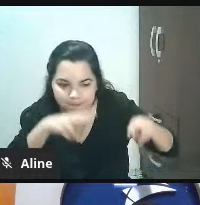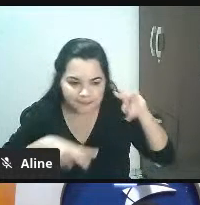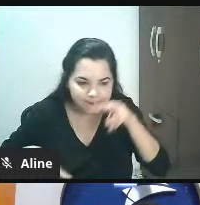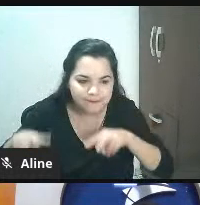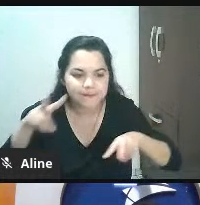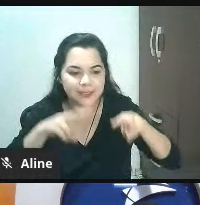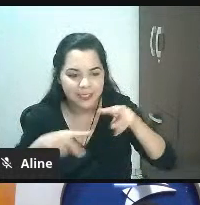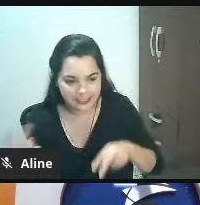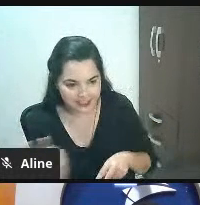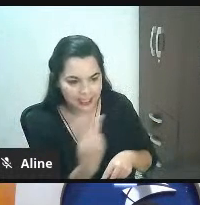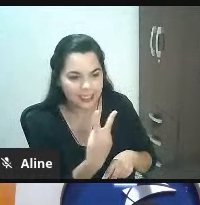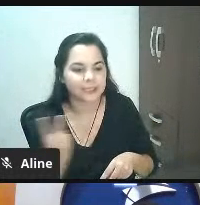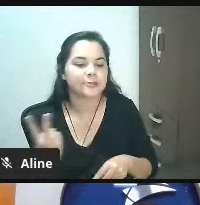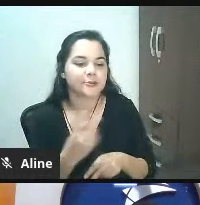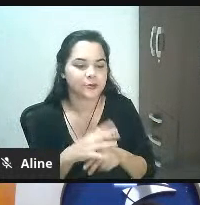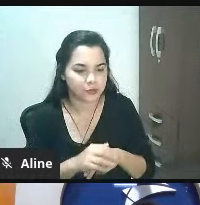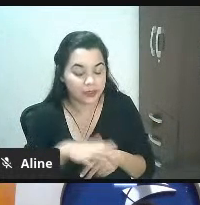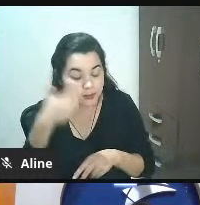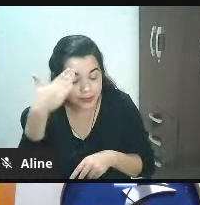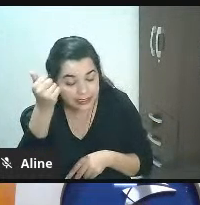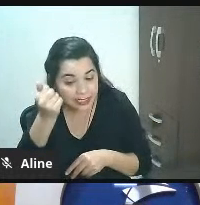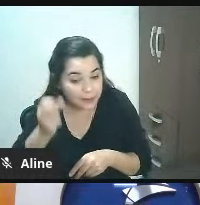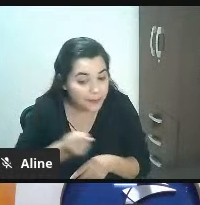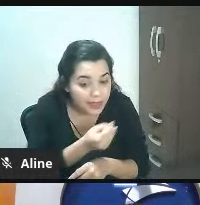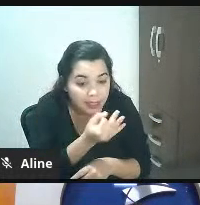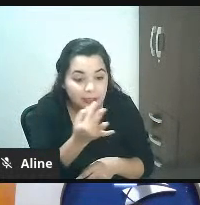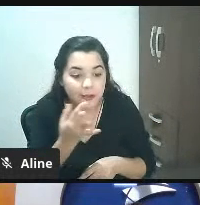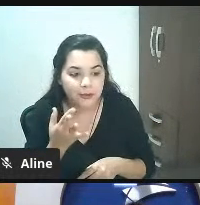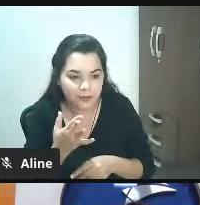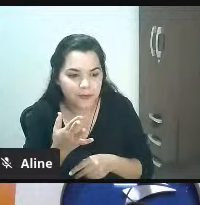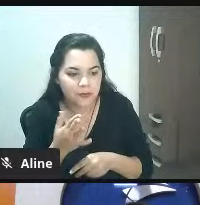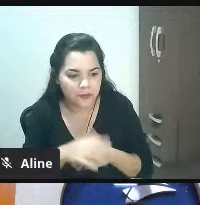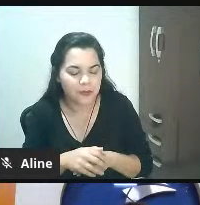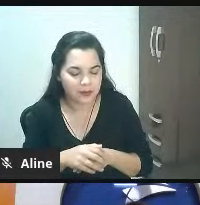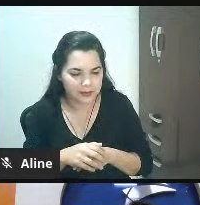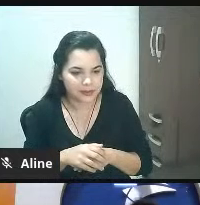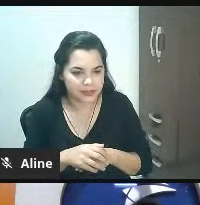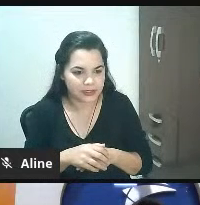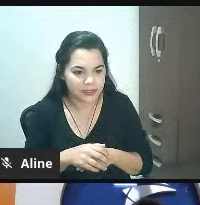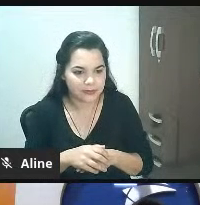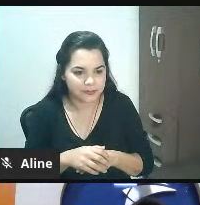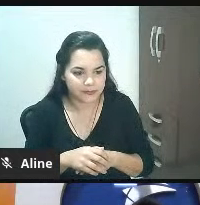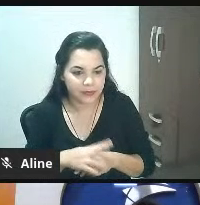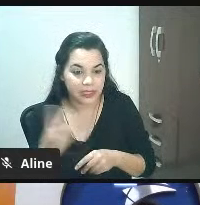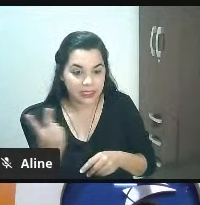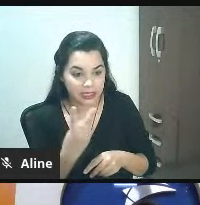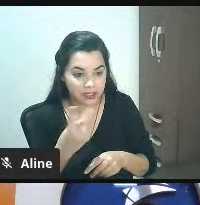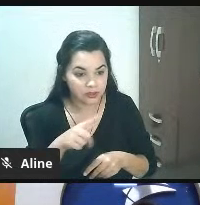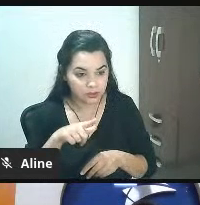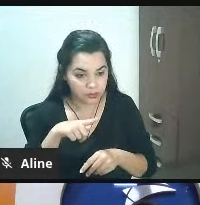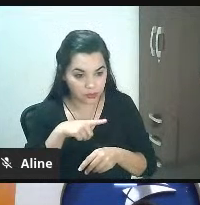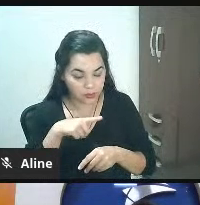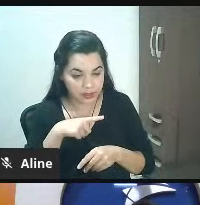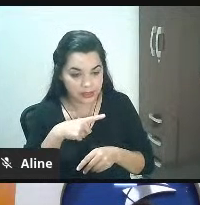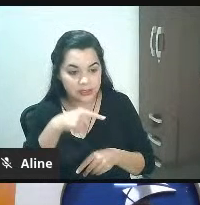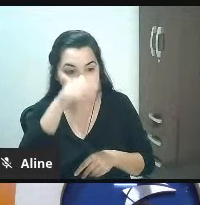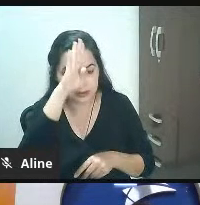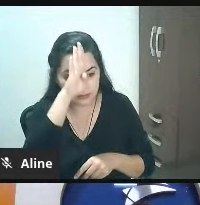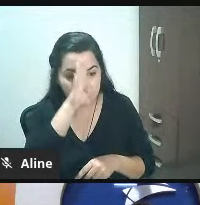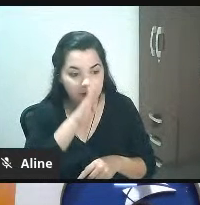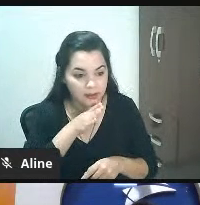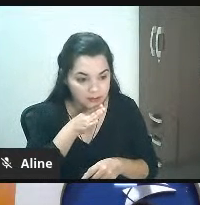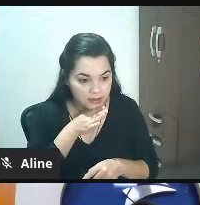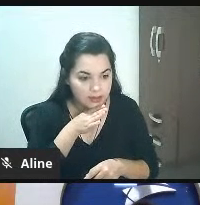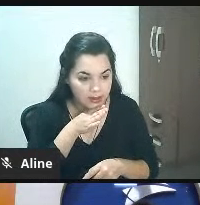testa você fala ah gostei mais dessa pelos seus motivos entendeu então testa as duas tem uma versão de entrada gratuita então você pode